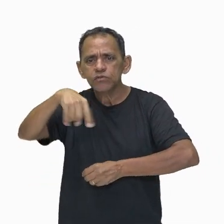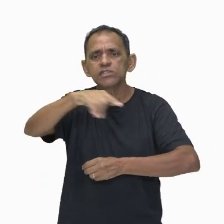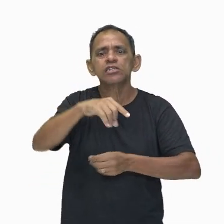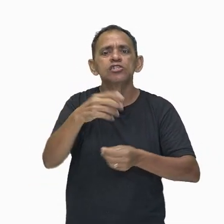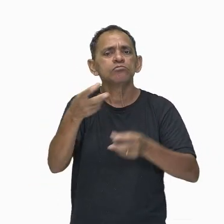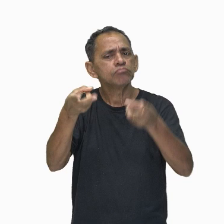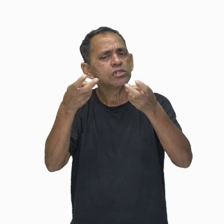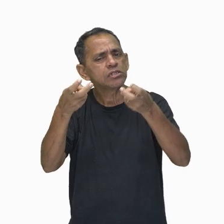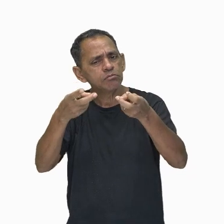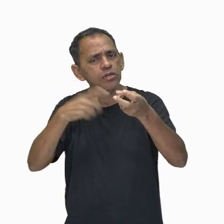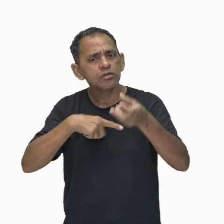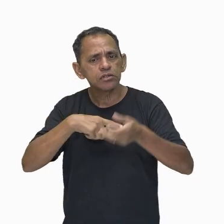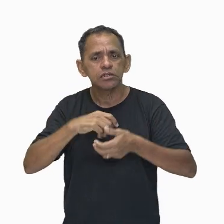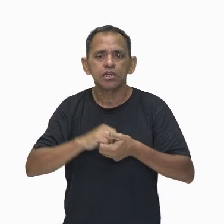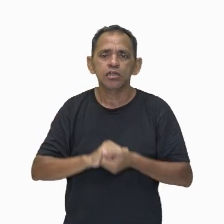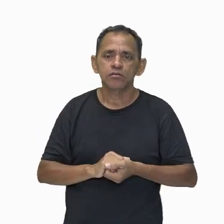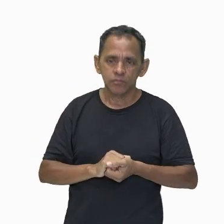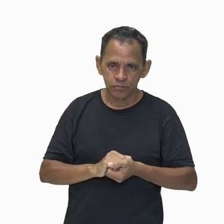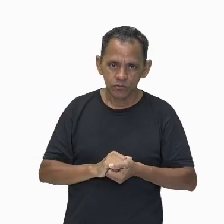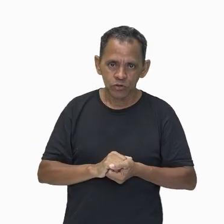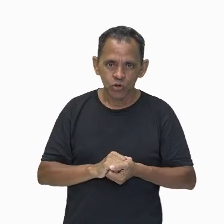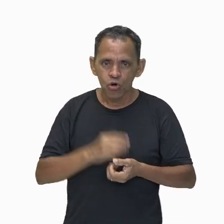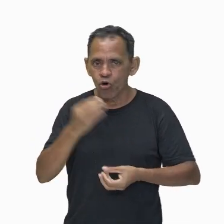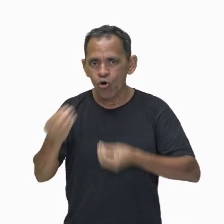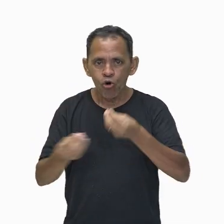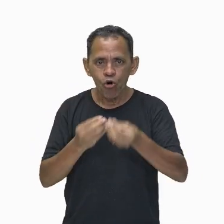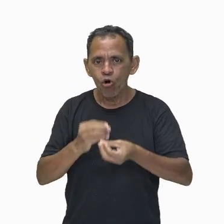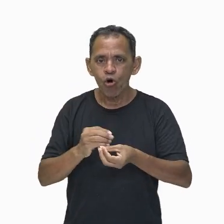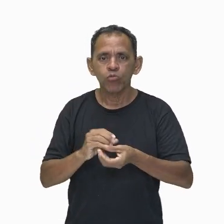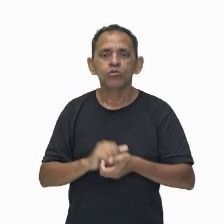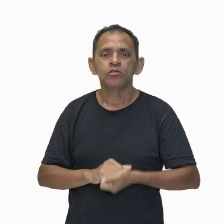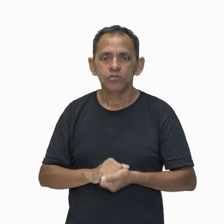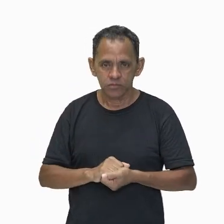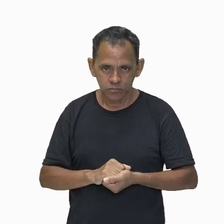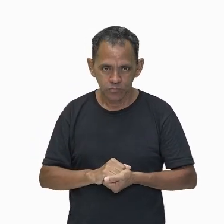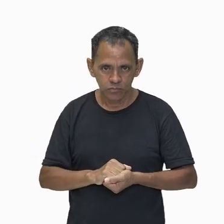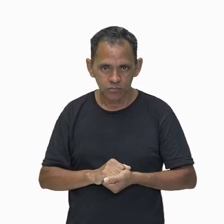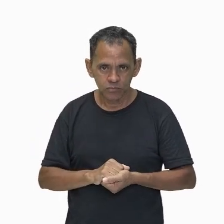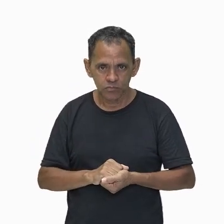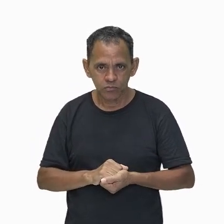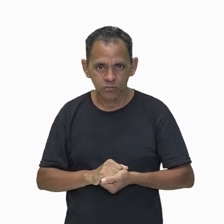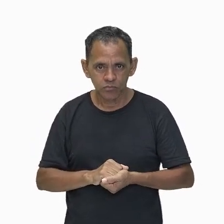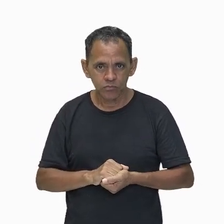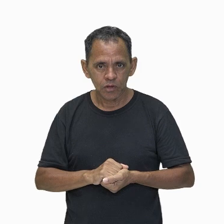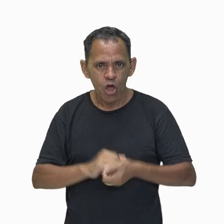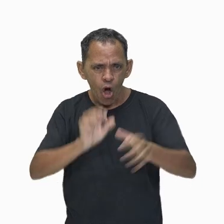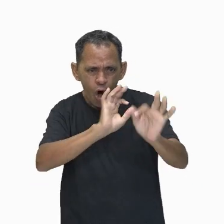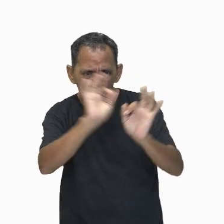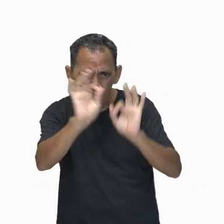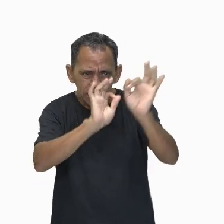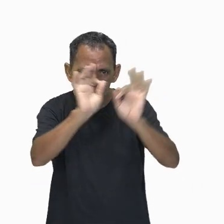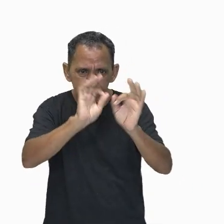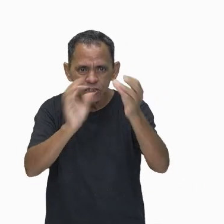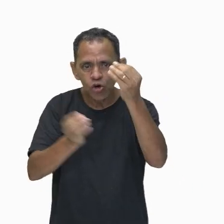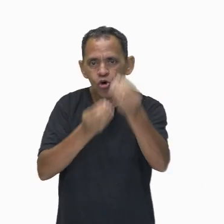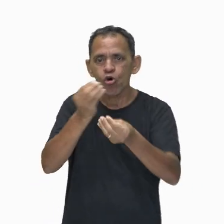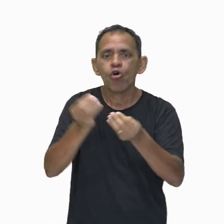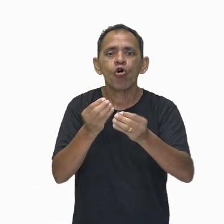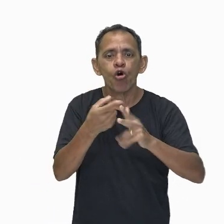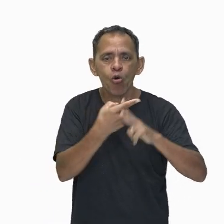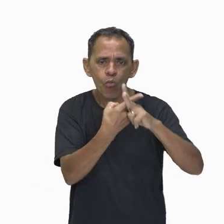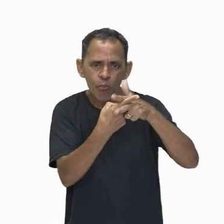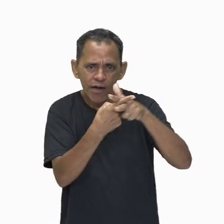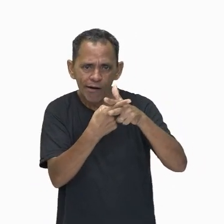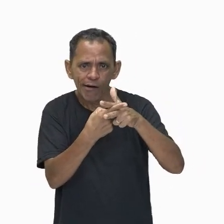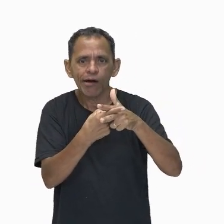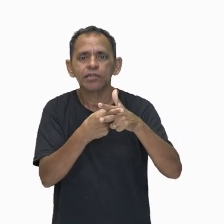conservativos. Ou seja, sistemas que a gente vai ter uma conservação da energia mecânica. E é